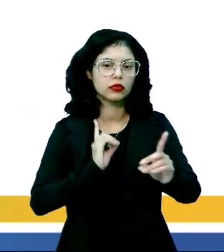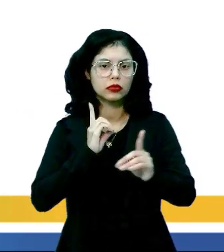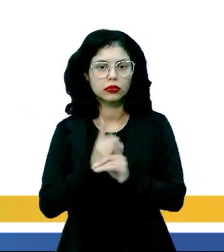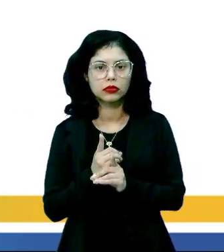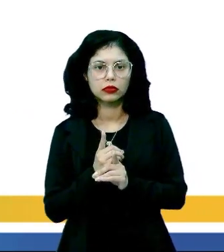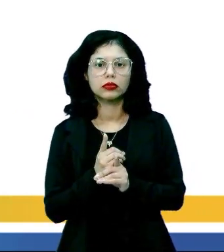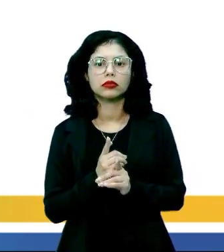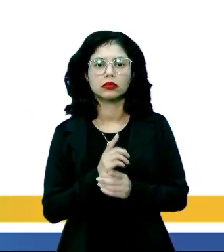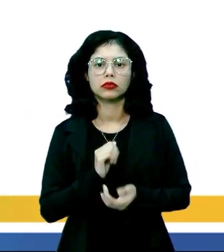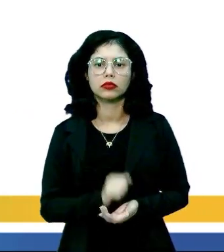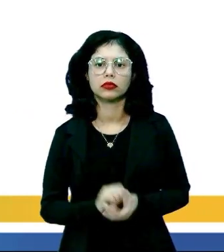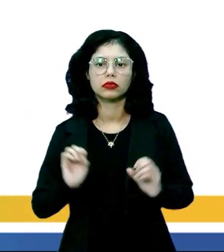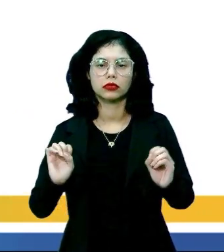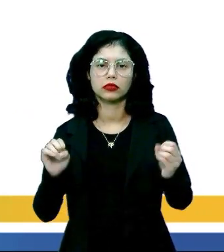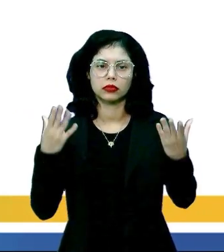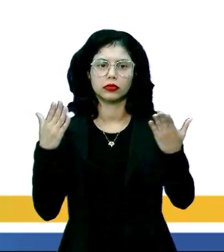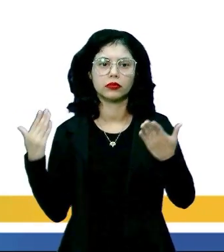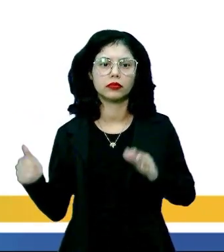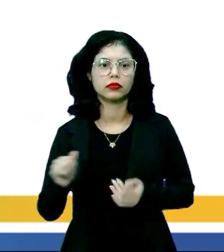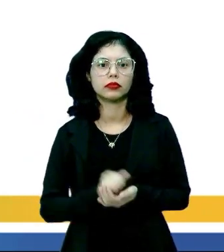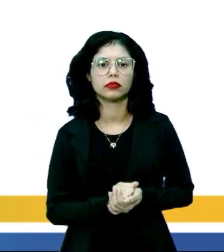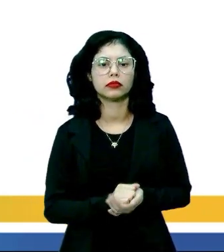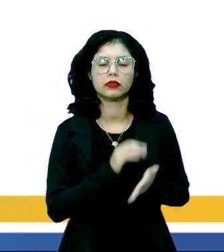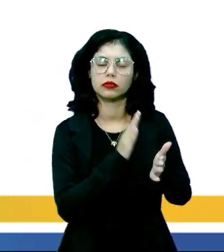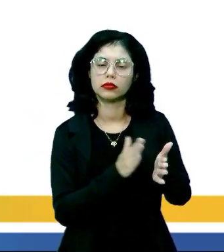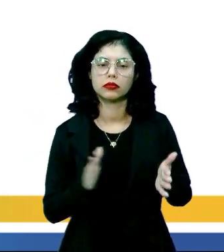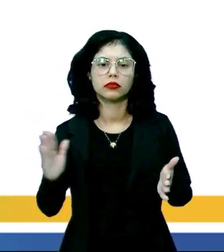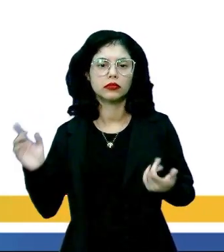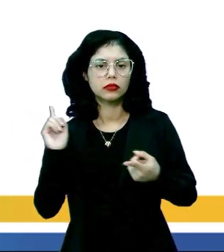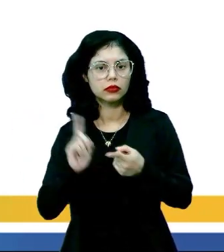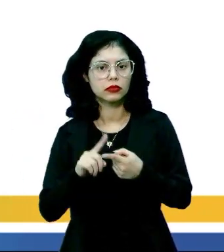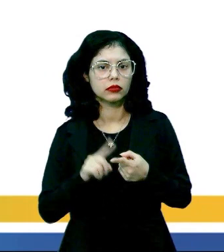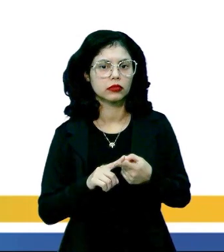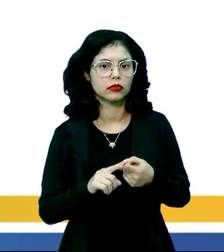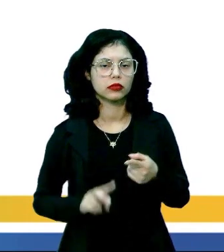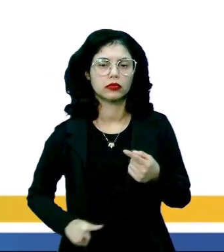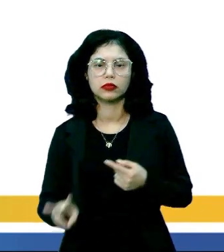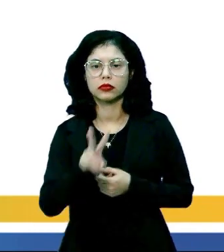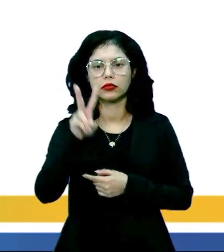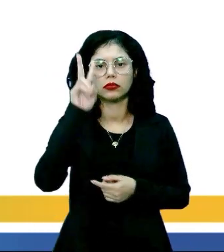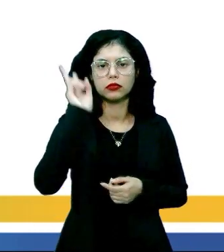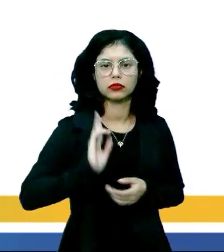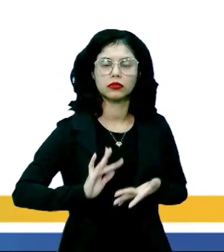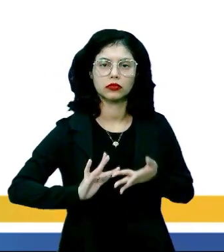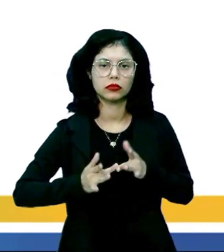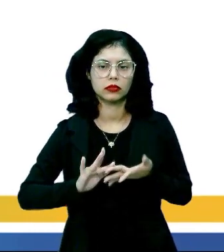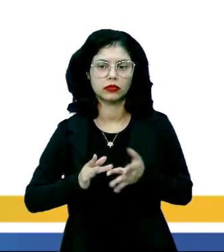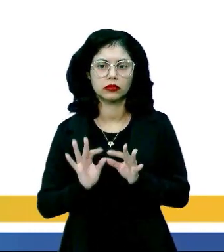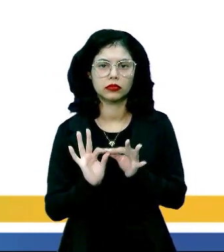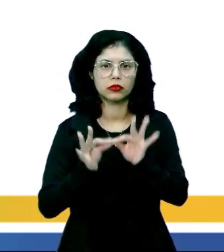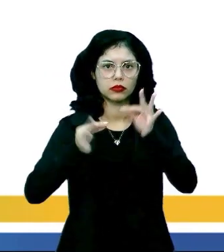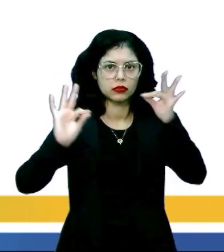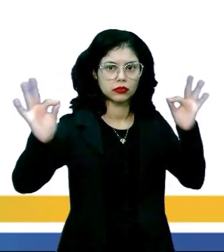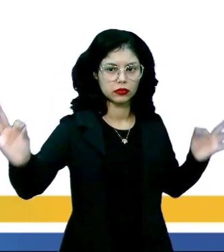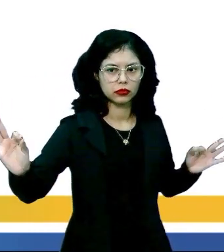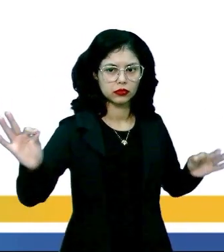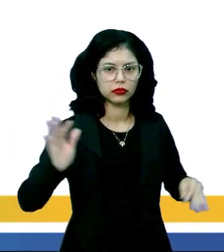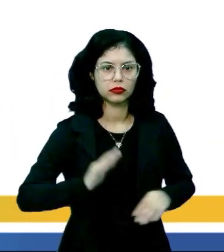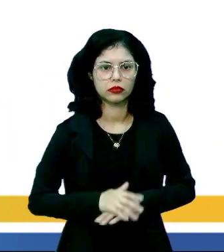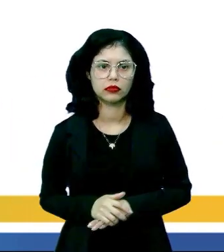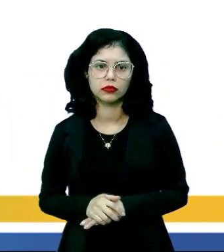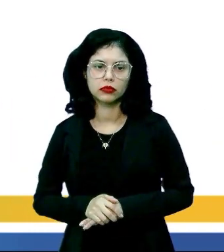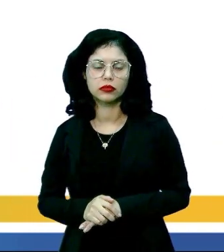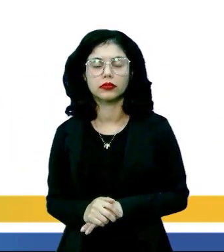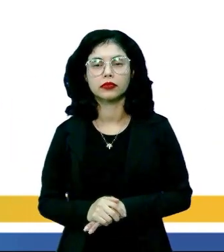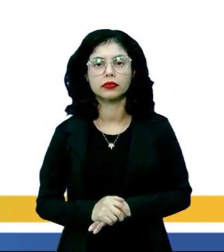nas rotinas de encontros e comemorações de determinados segmentos, porque supervalorizam